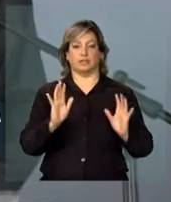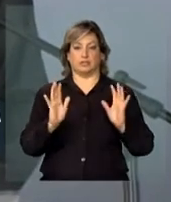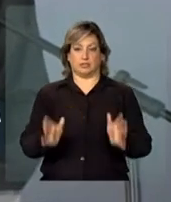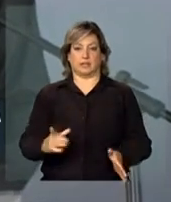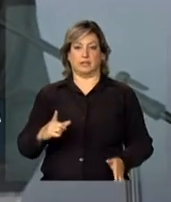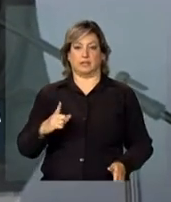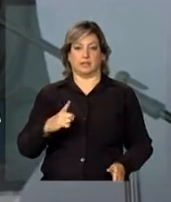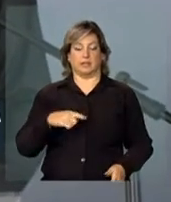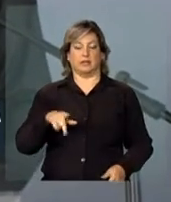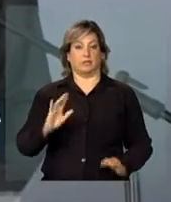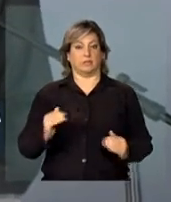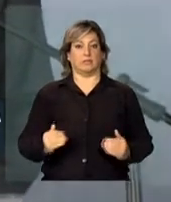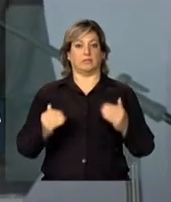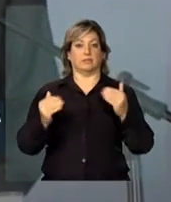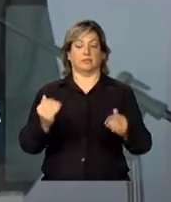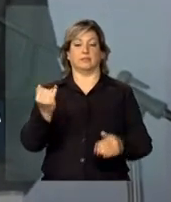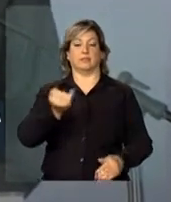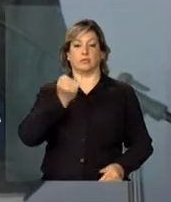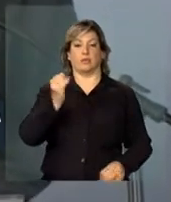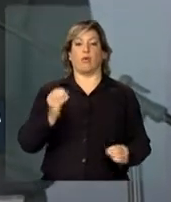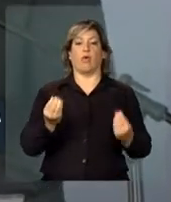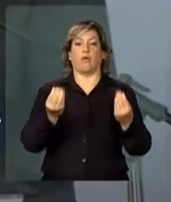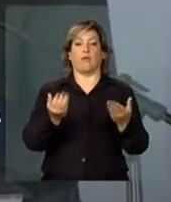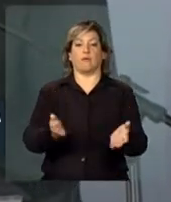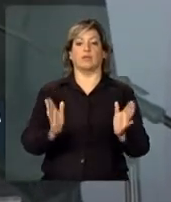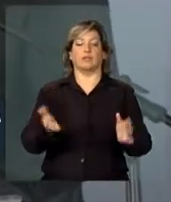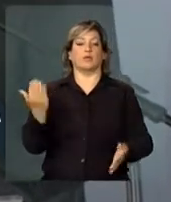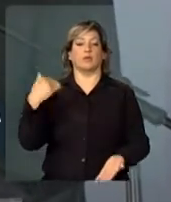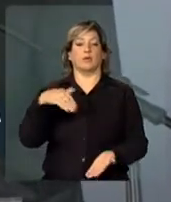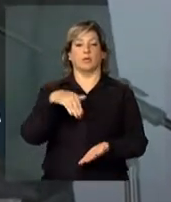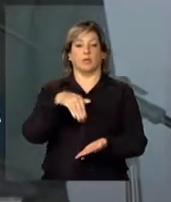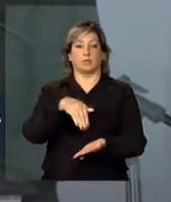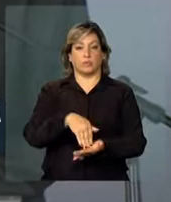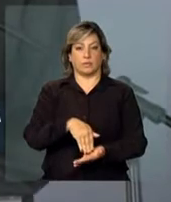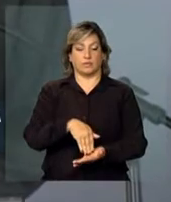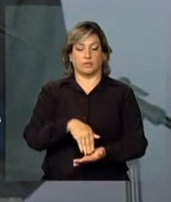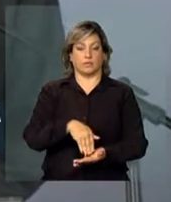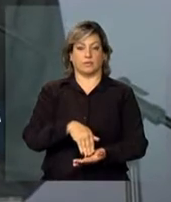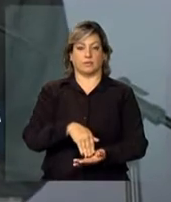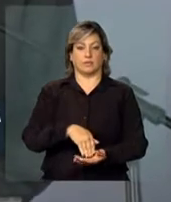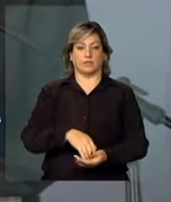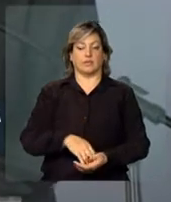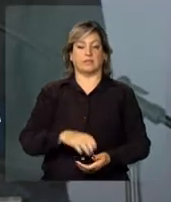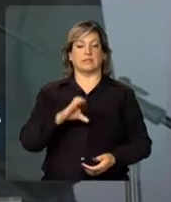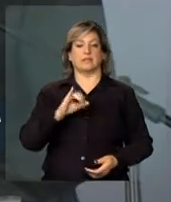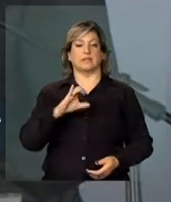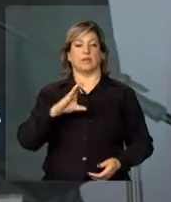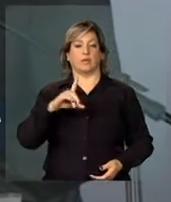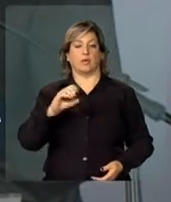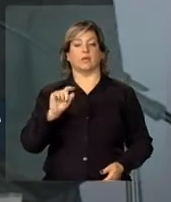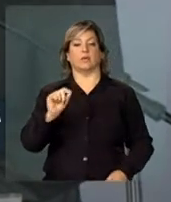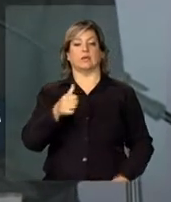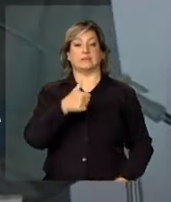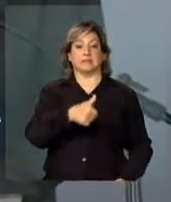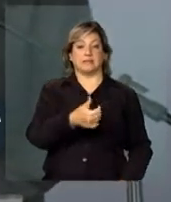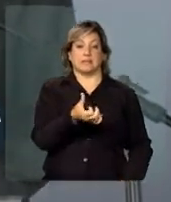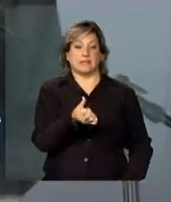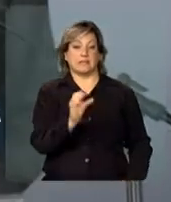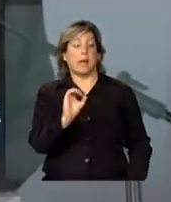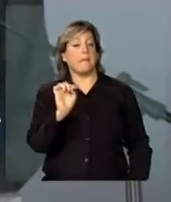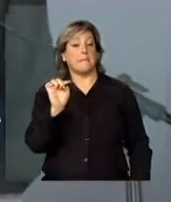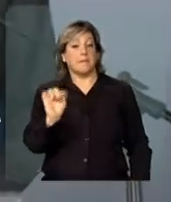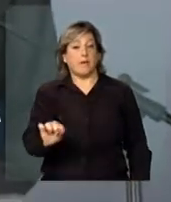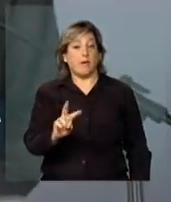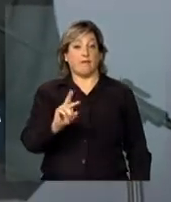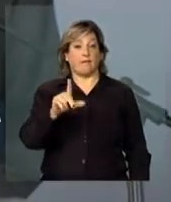um grande avanço, o ProUni que ofereceu, nesse último ciclo, 160 mil